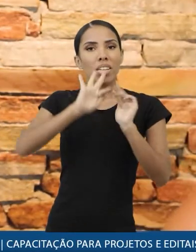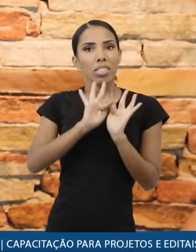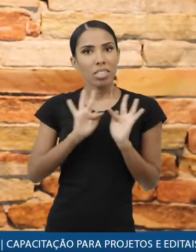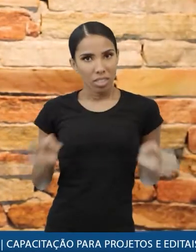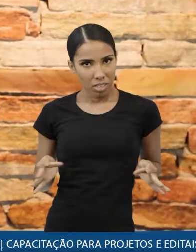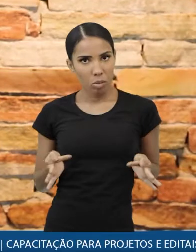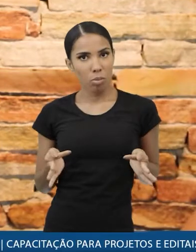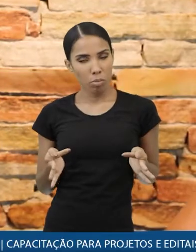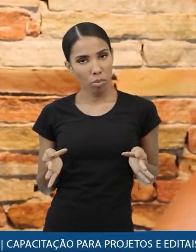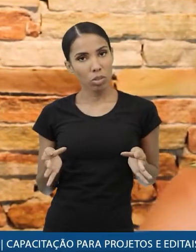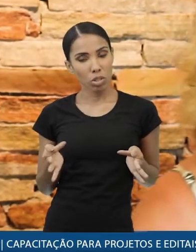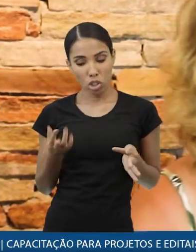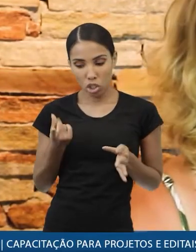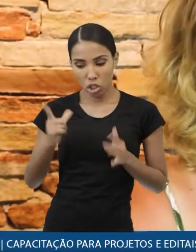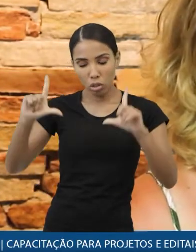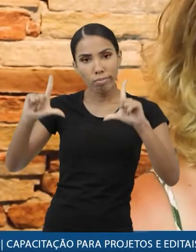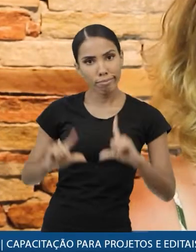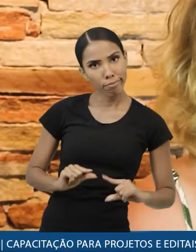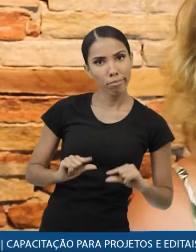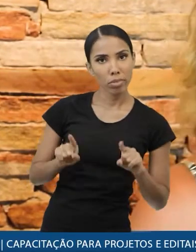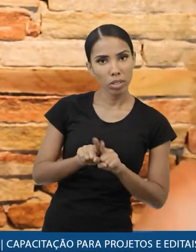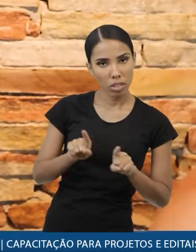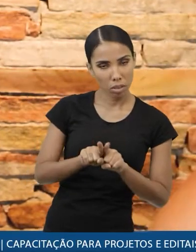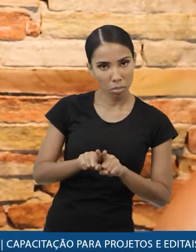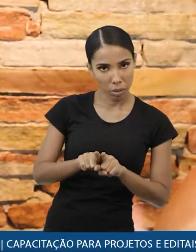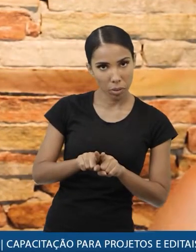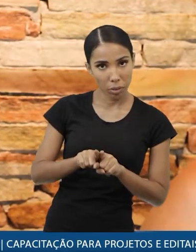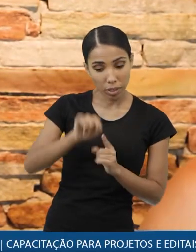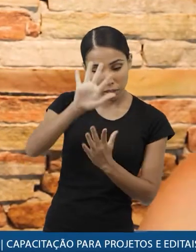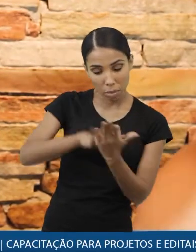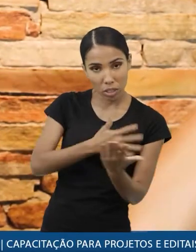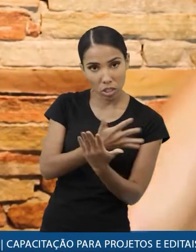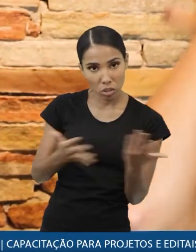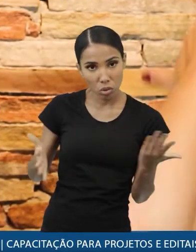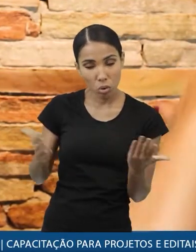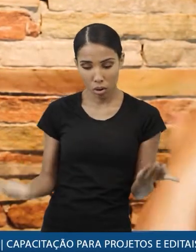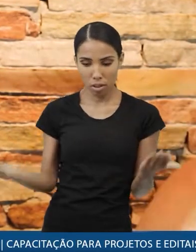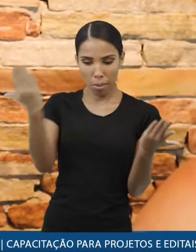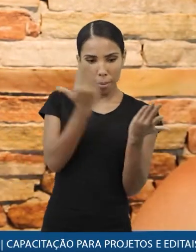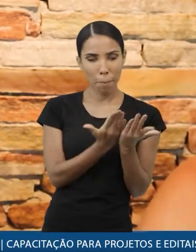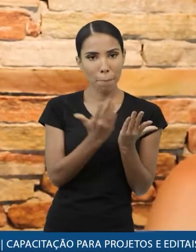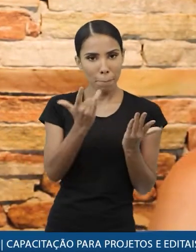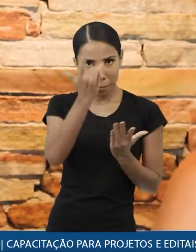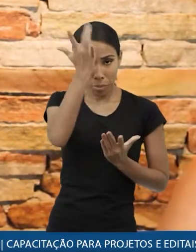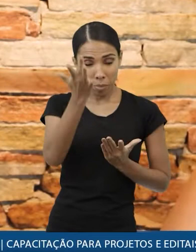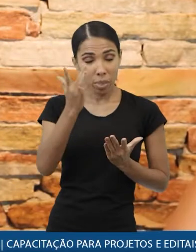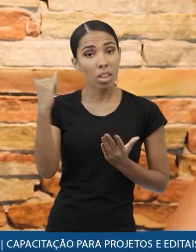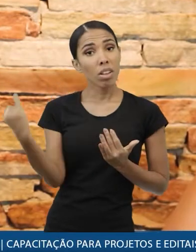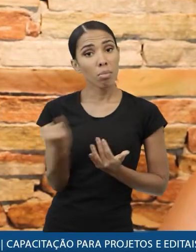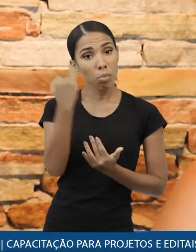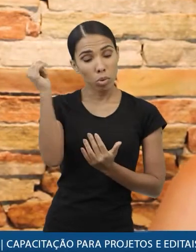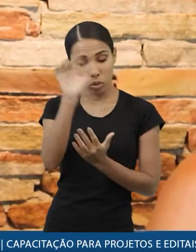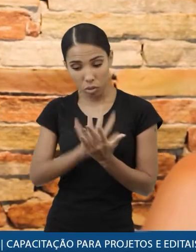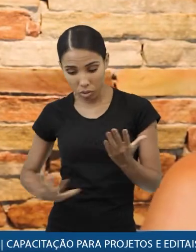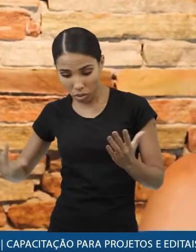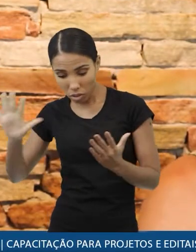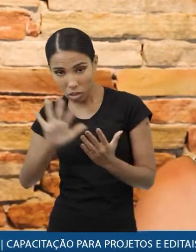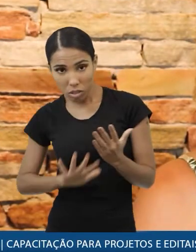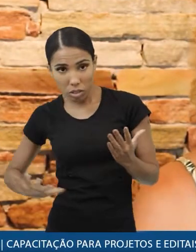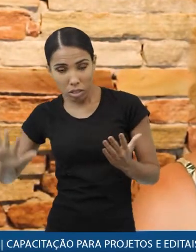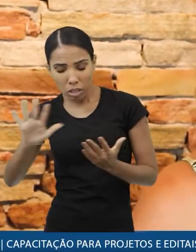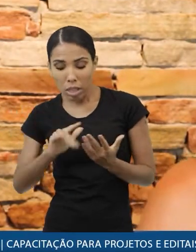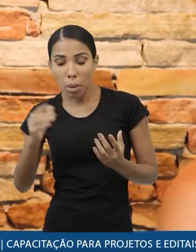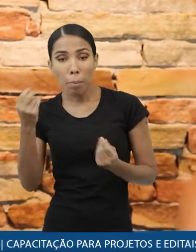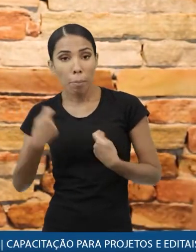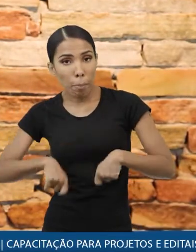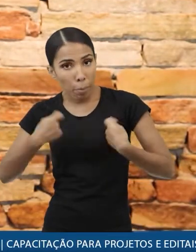gestão do seu recurso e a sua prestação de contas então, como o Tiago falou é importante você olhar essa planilha orçamentária ela precisa ter uma